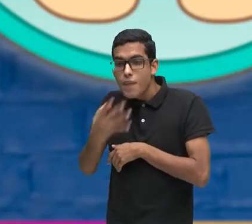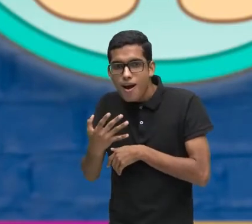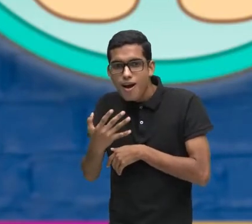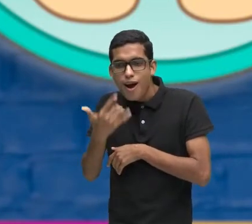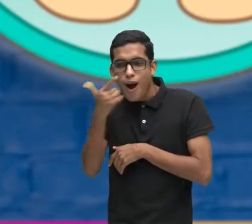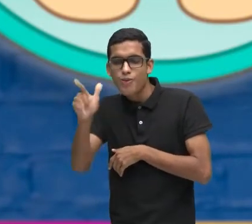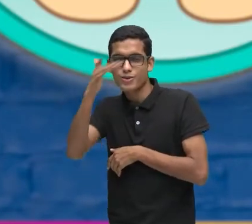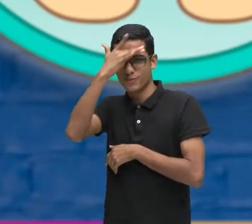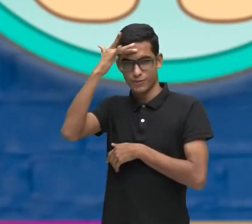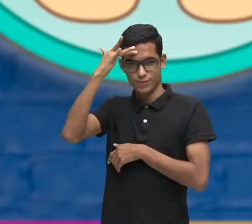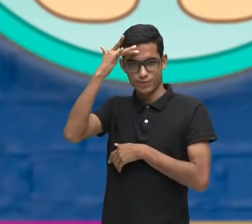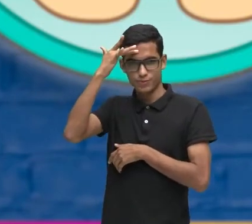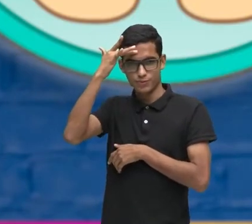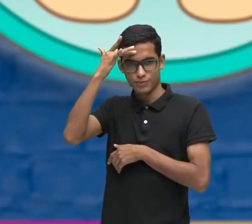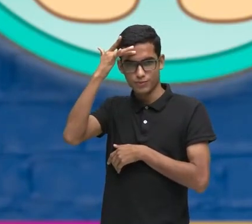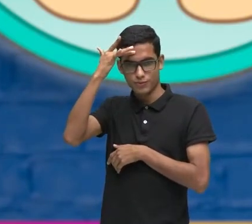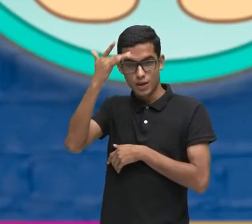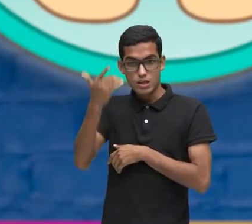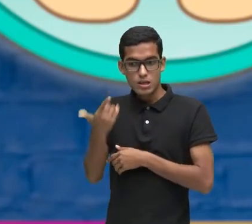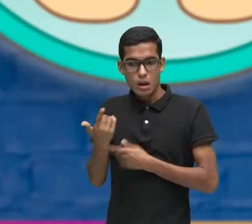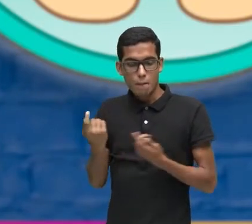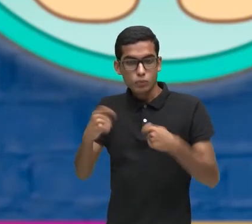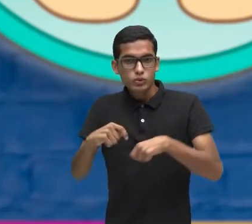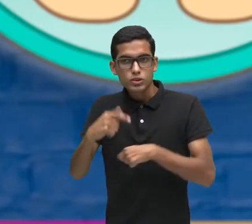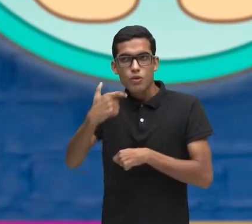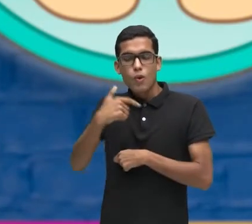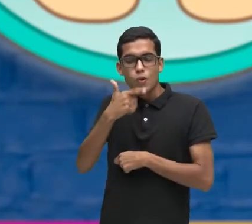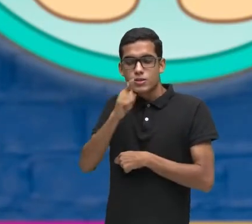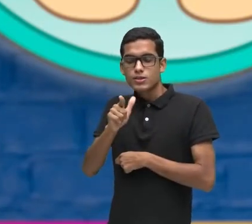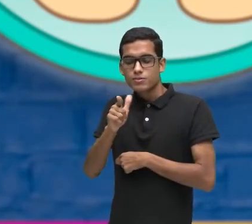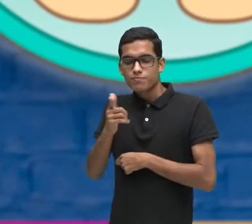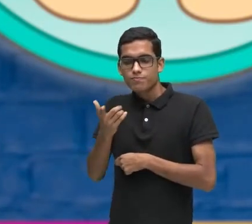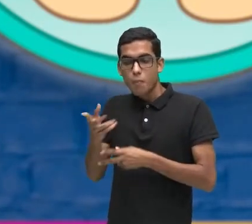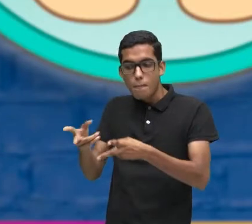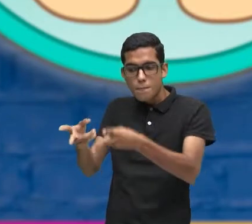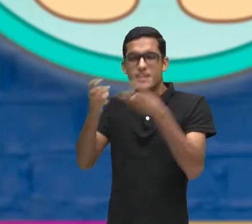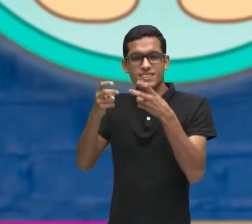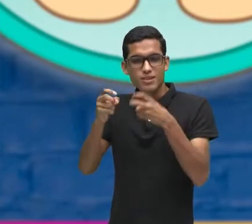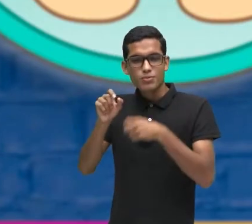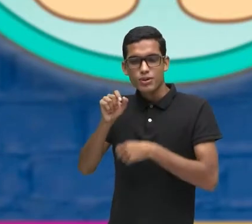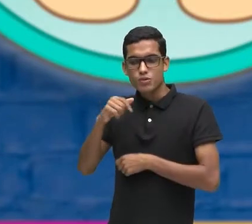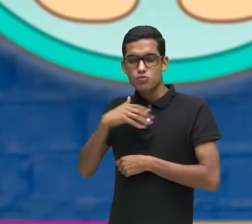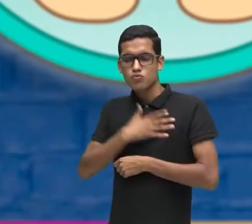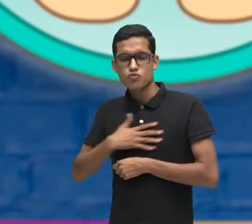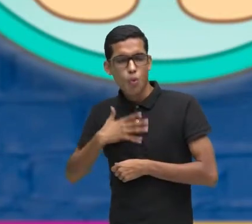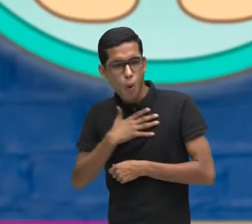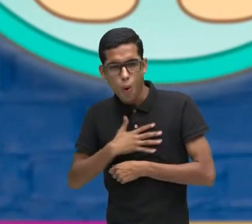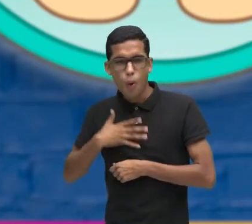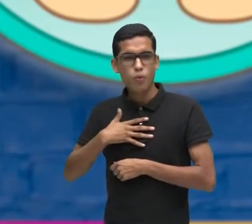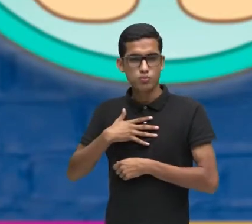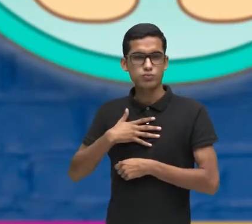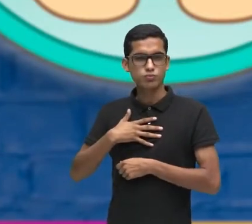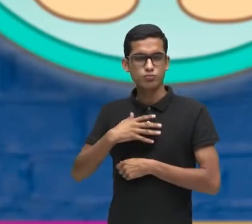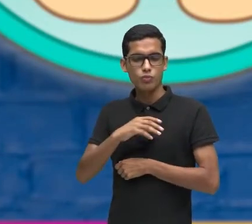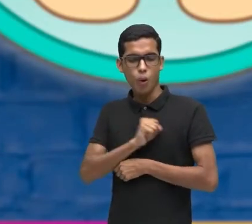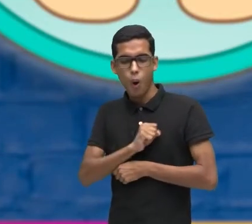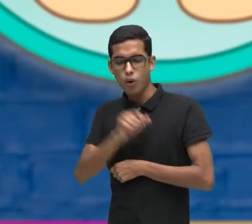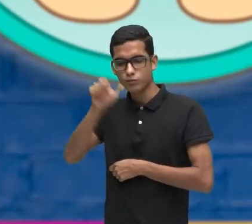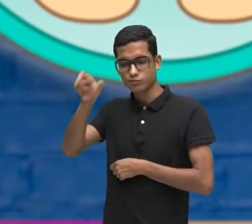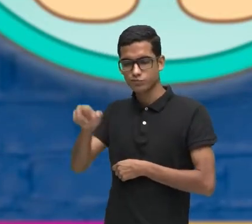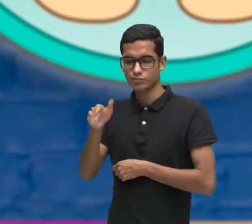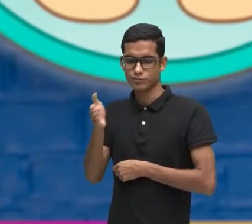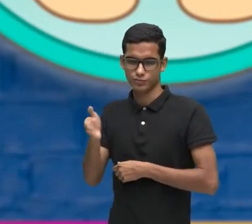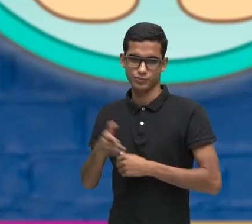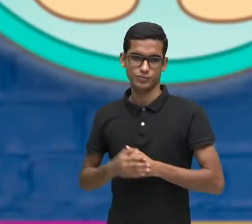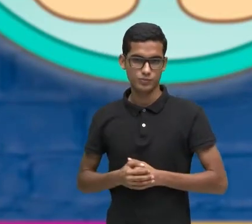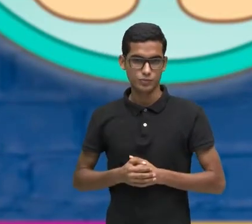maneira Que eu vou conseguir Identificar O que esse outro gosta Qual a dificuldade Que esse outro